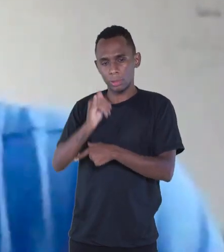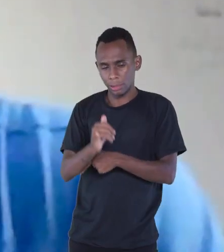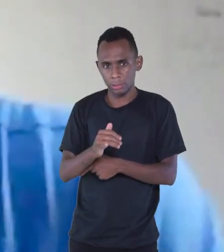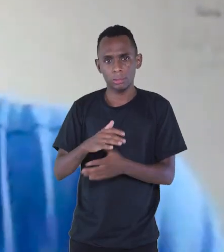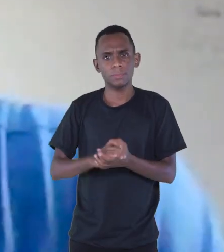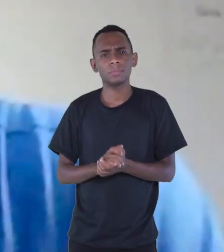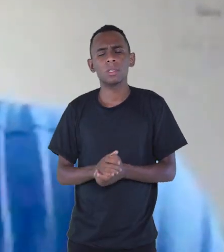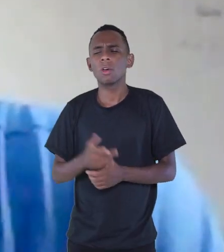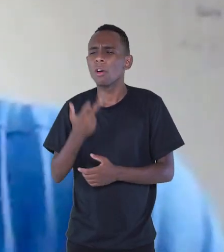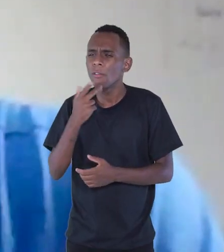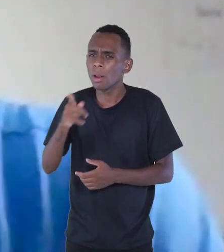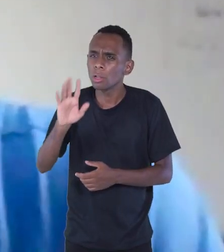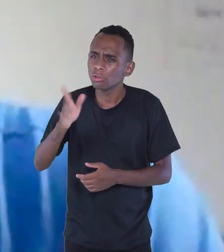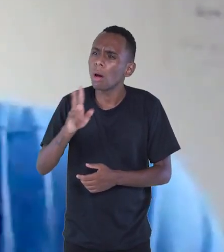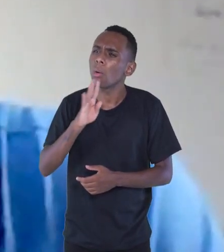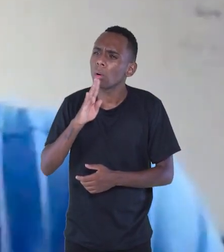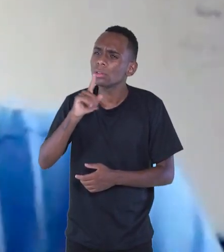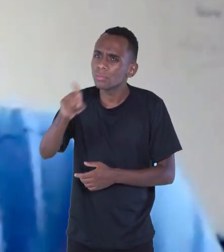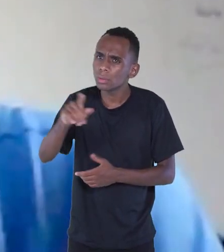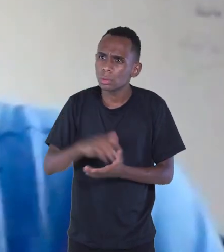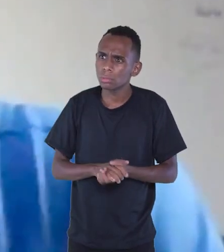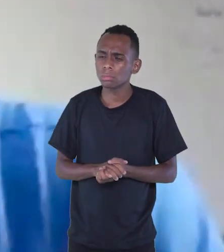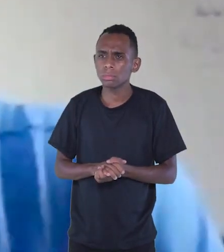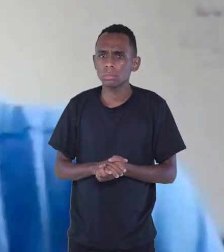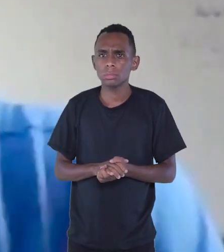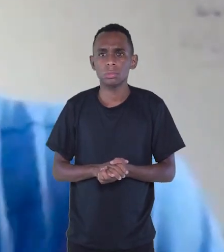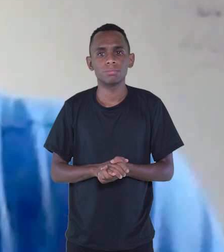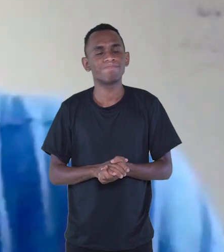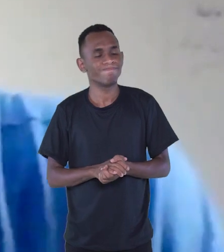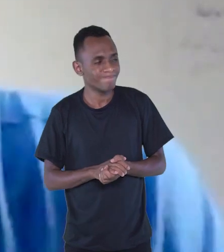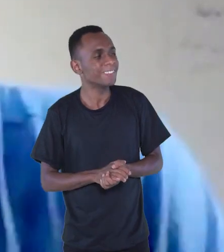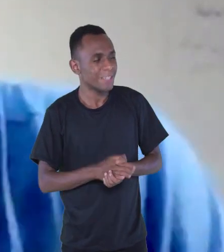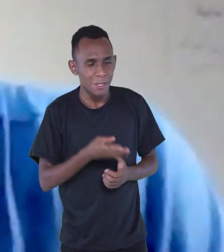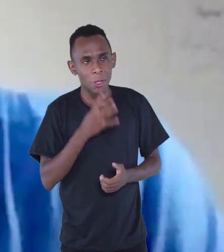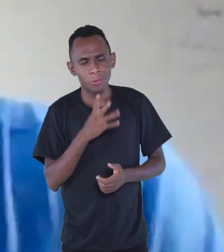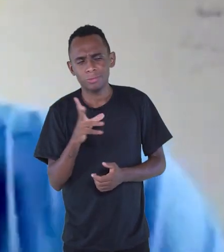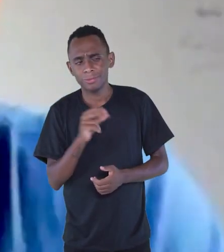Gisleine, a gente já se conhece há muito tempo. Ela falou, eixi, você nem imagina.